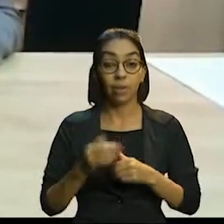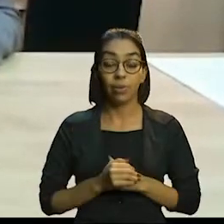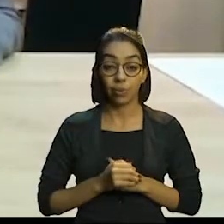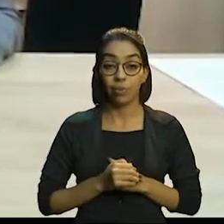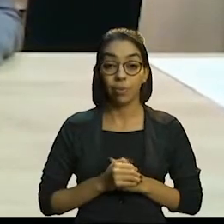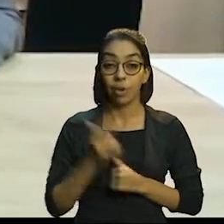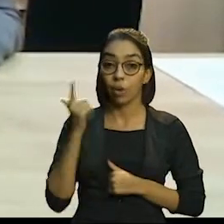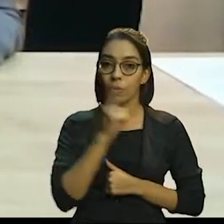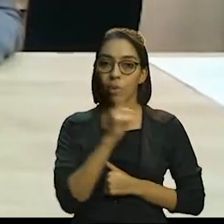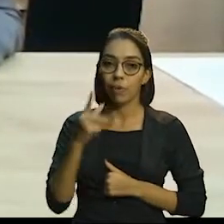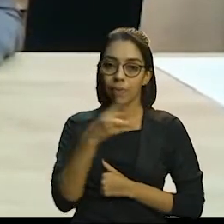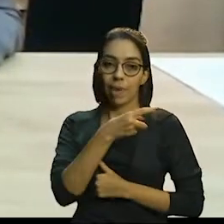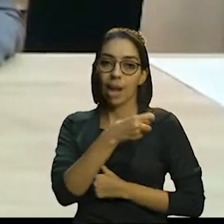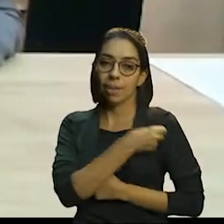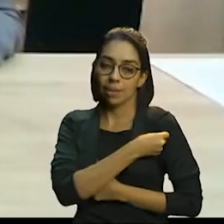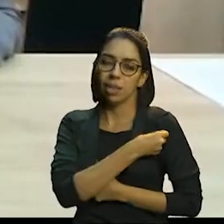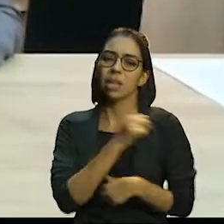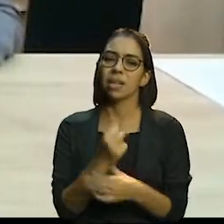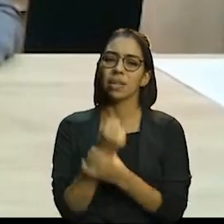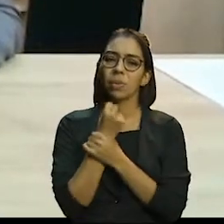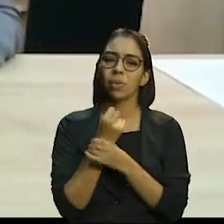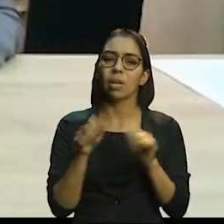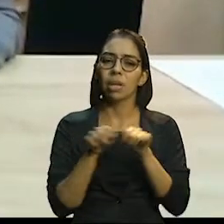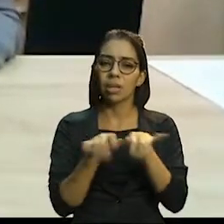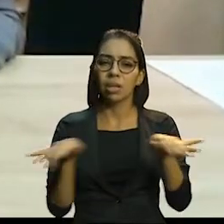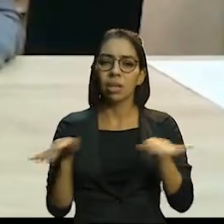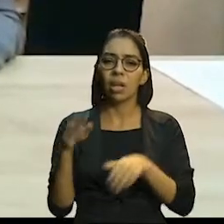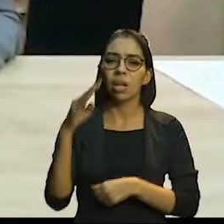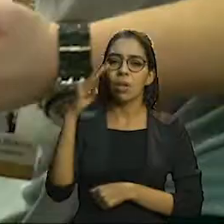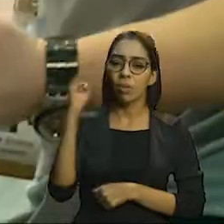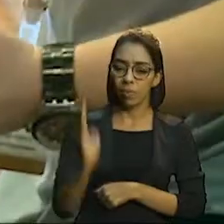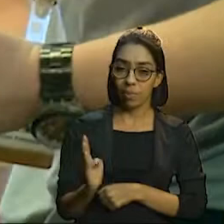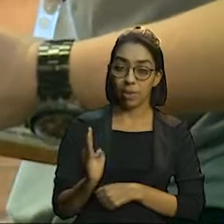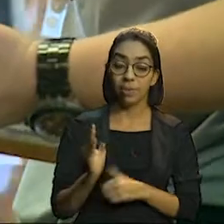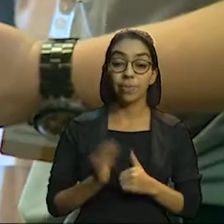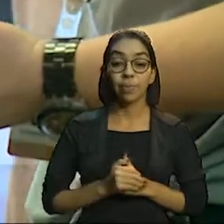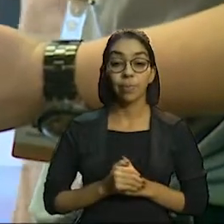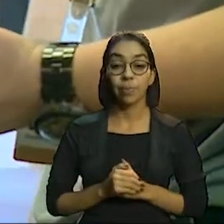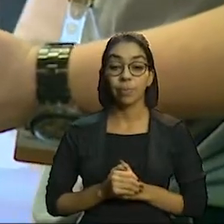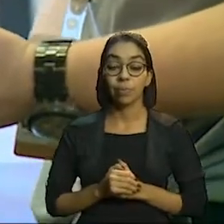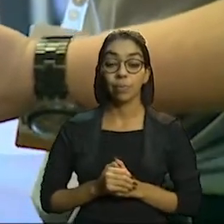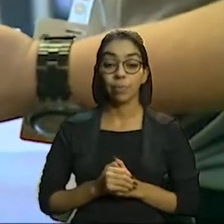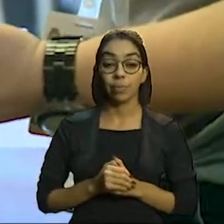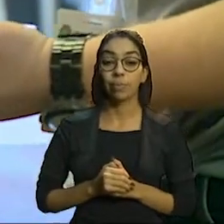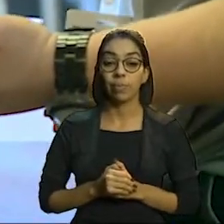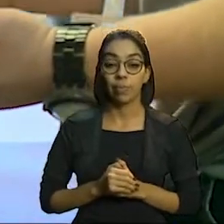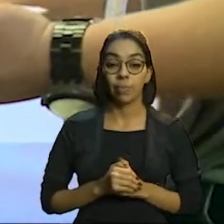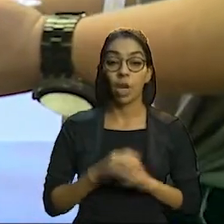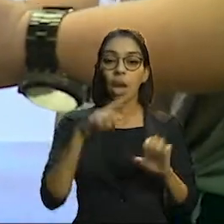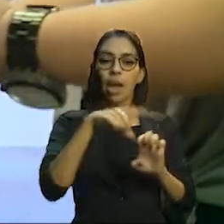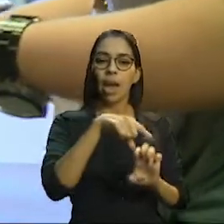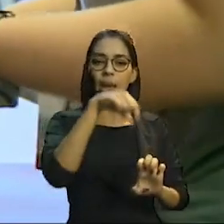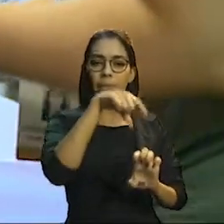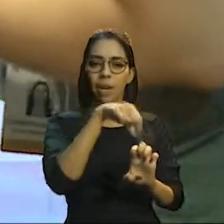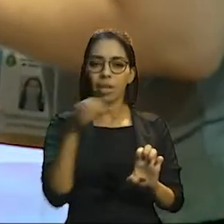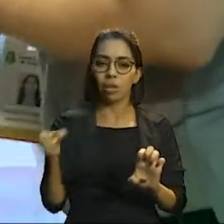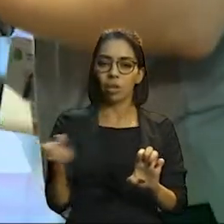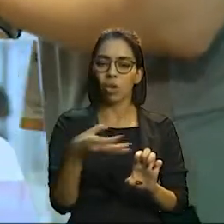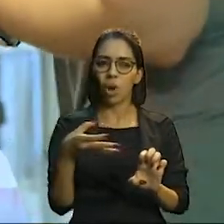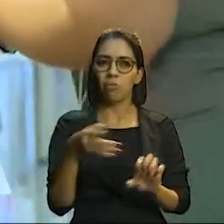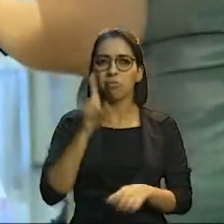avanço da vacinação em nosso país e também em nosso Estado. Os novos empreendimentos têm um perfil